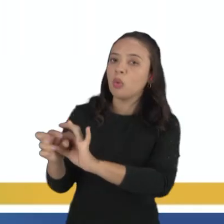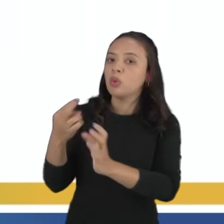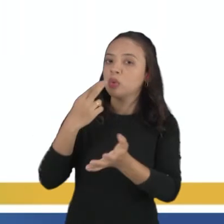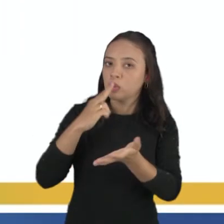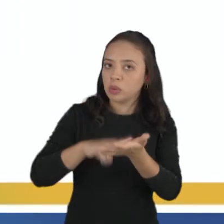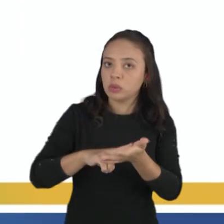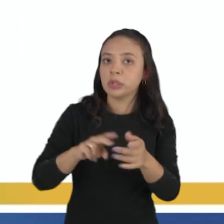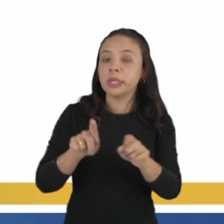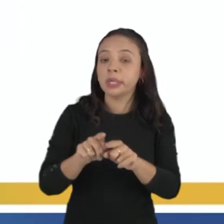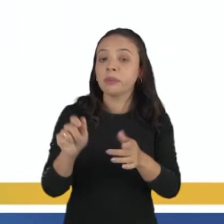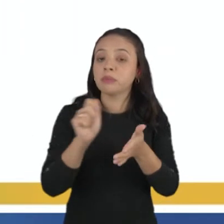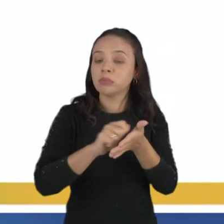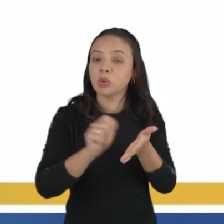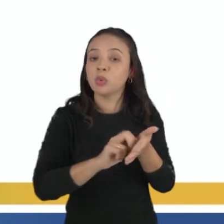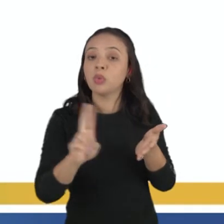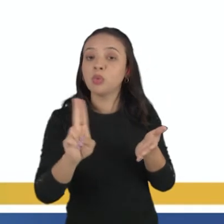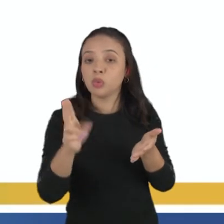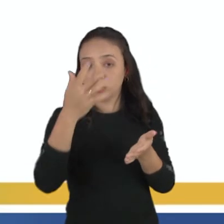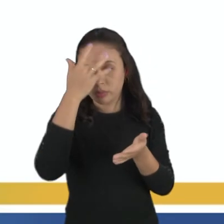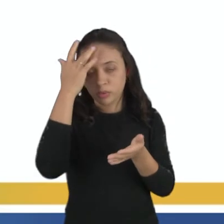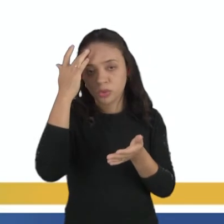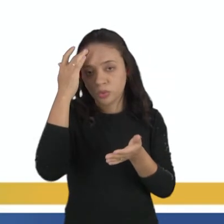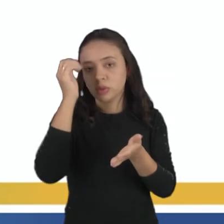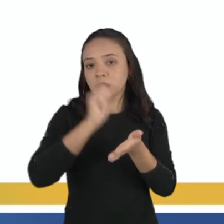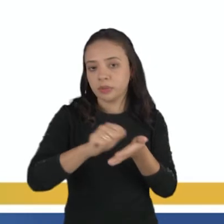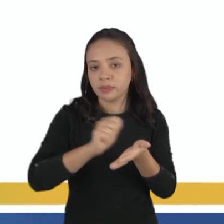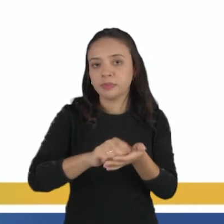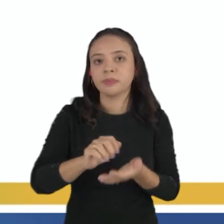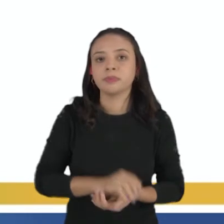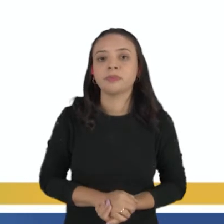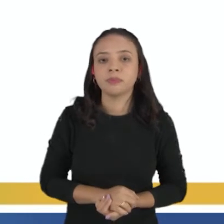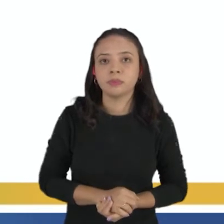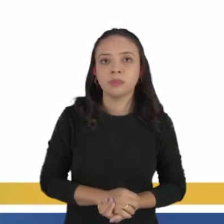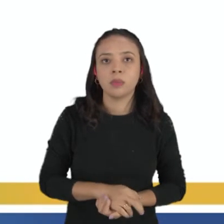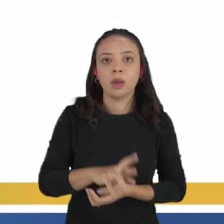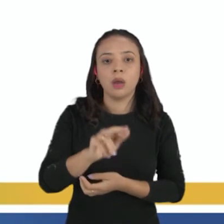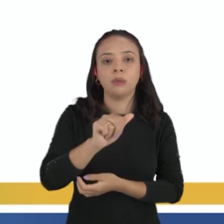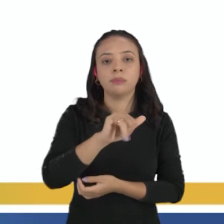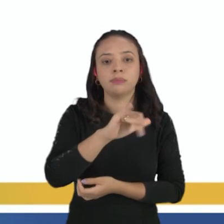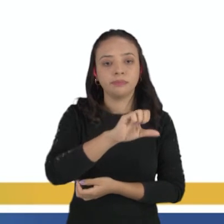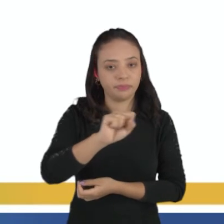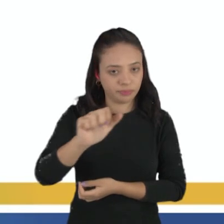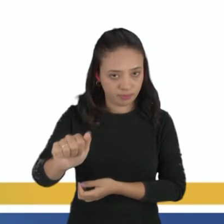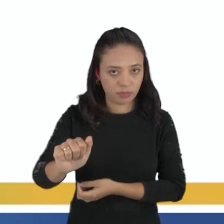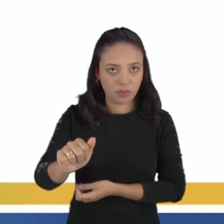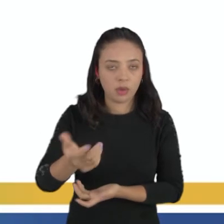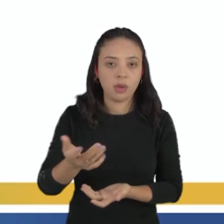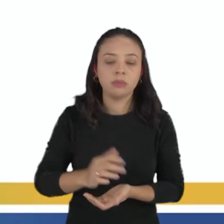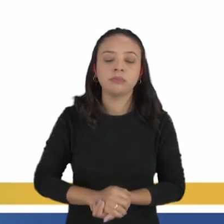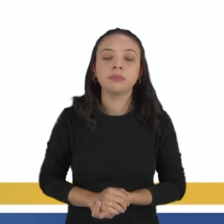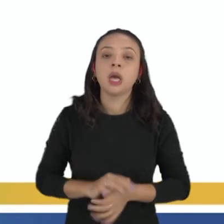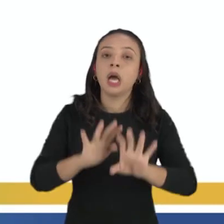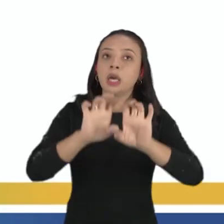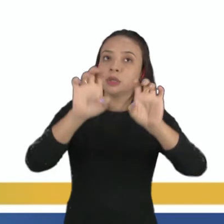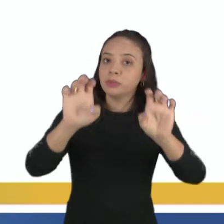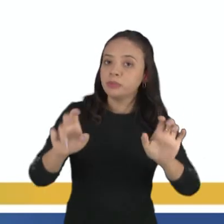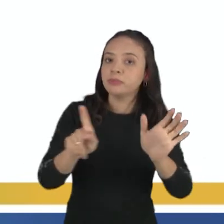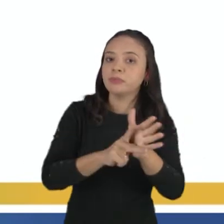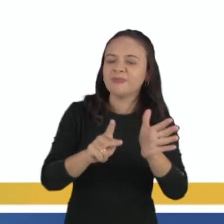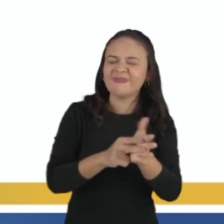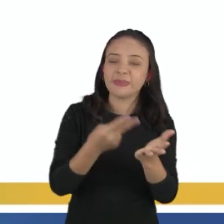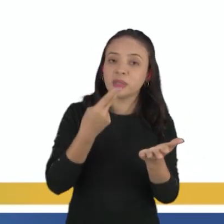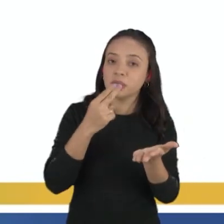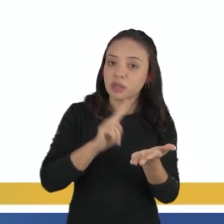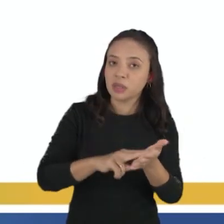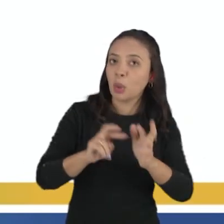assinatura do emissor. No caso da carta que nós lemos, Raíssa Ellen de Souza. Essa é a estrutura da